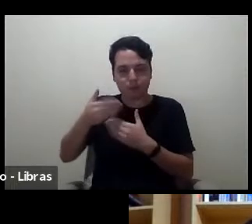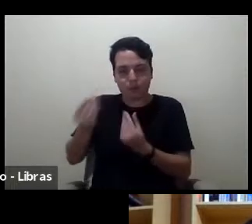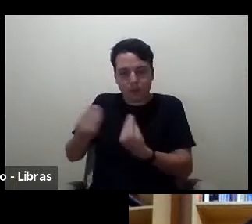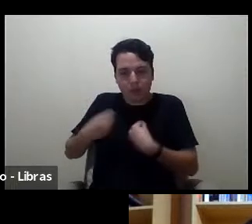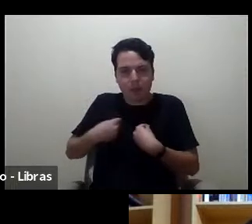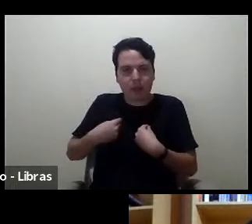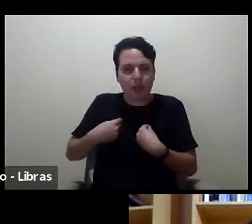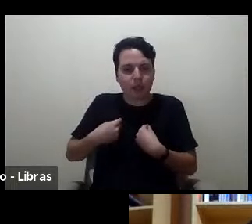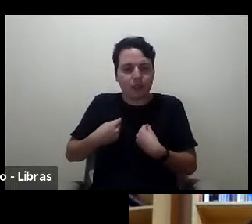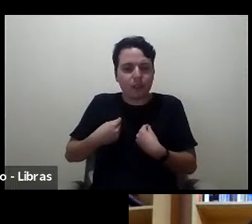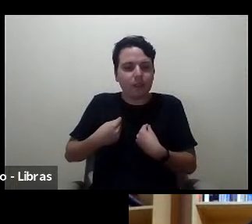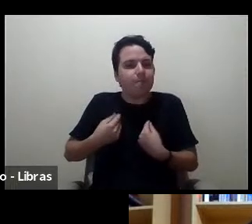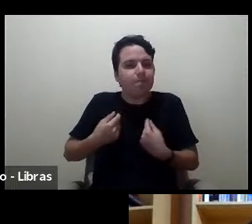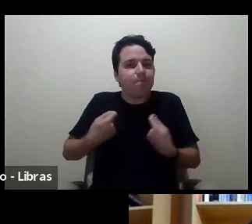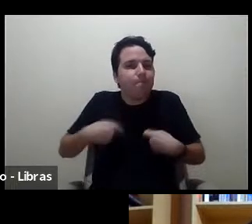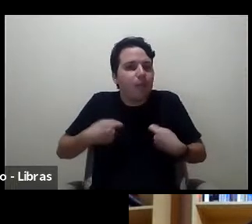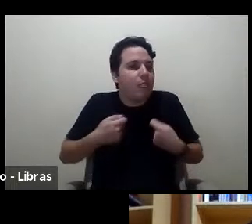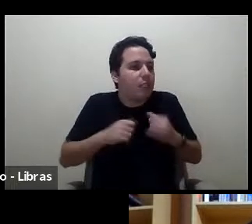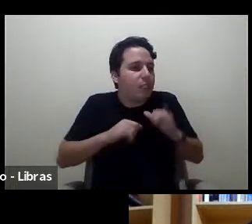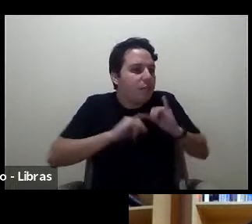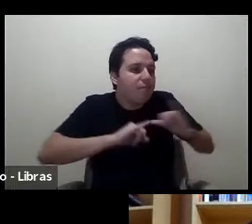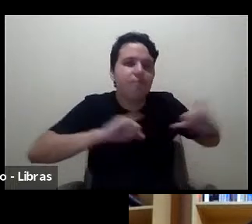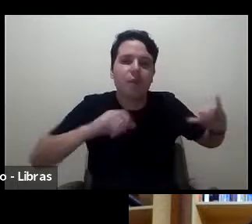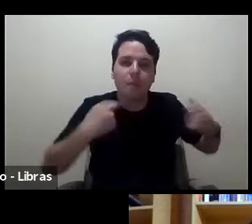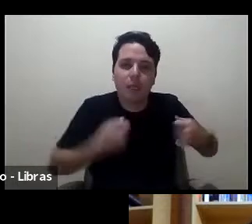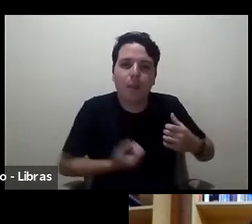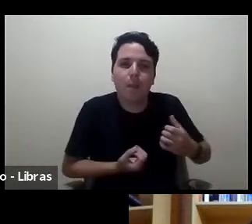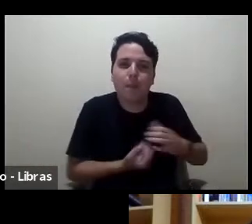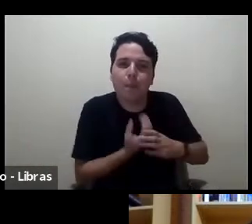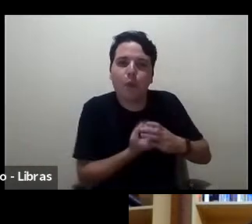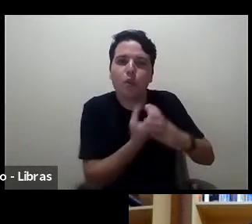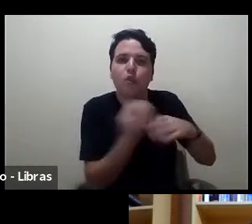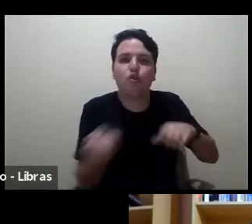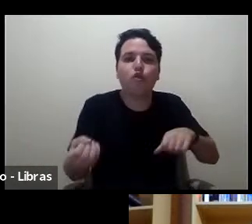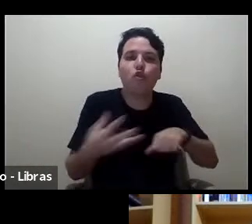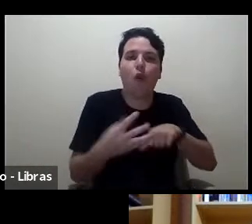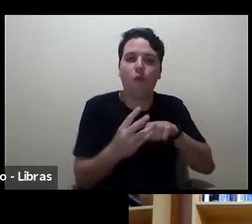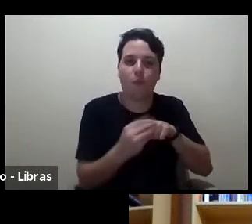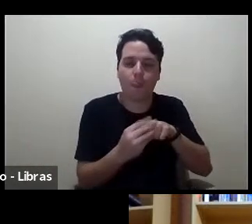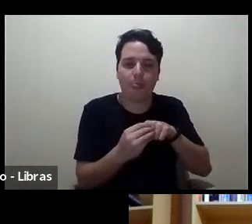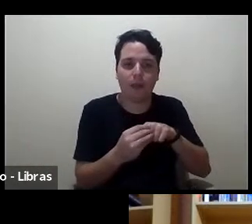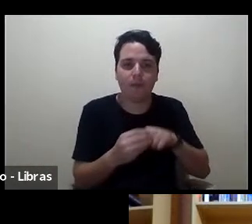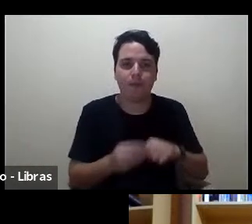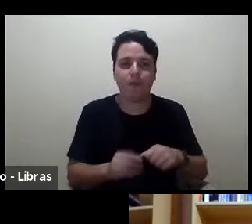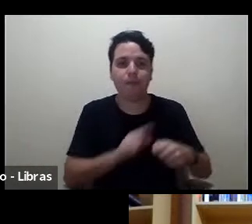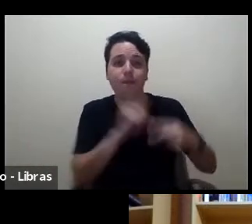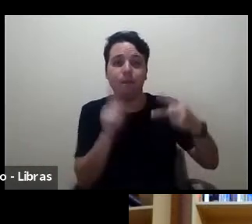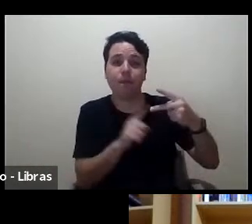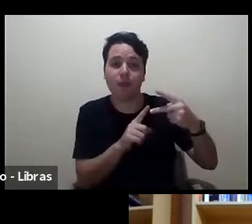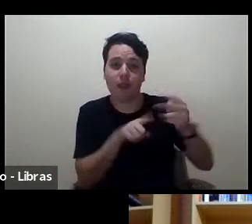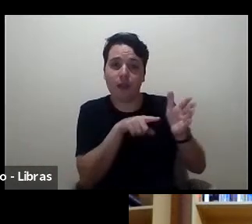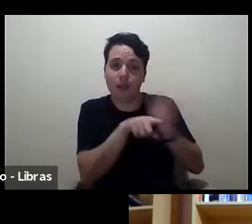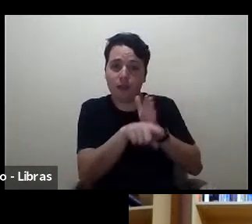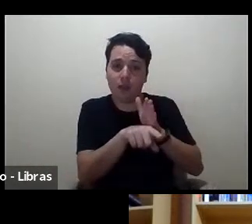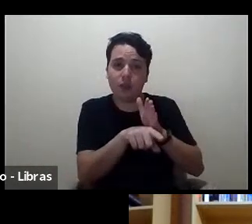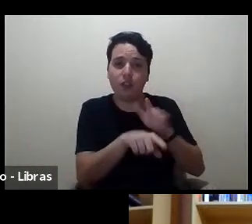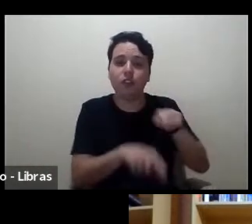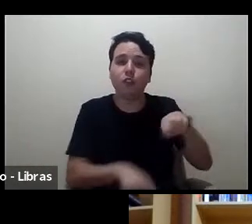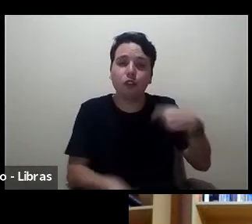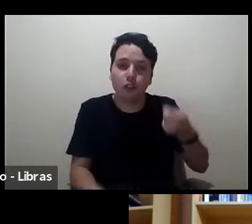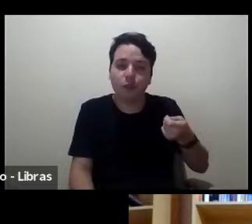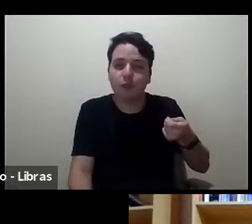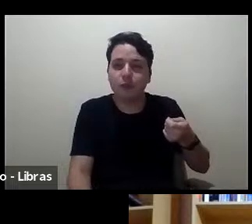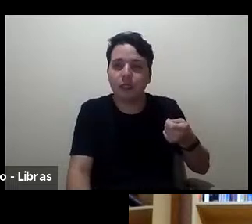novo, então, eu acho muito legal. E a outra pergunta que foi feita é essa ideia de